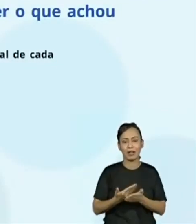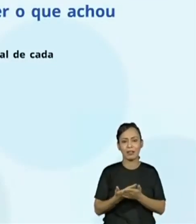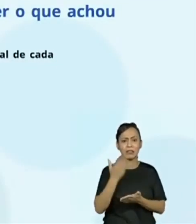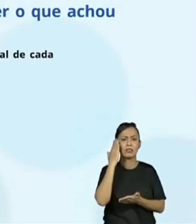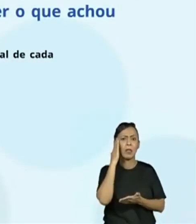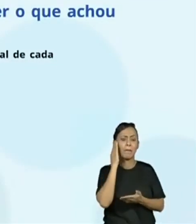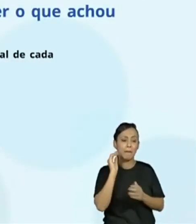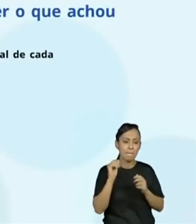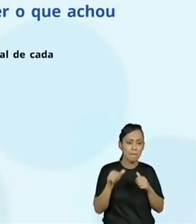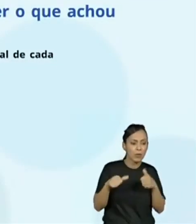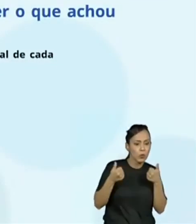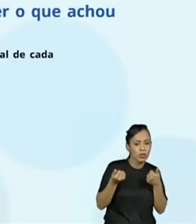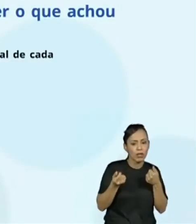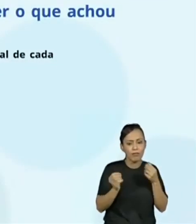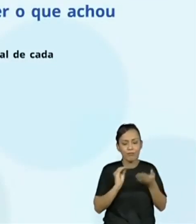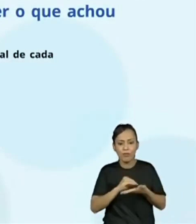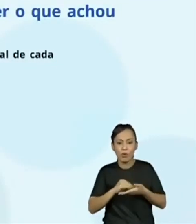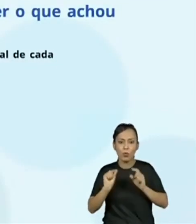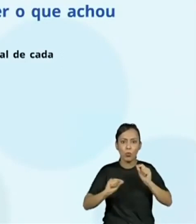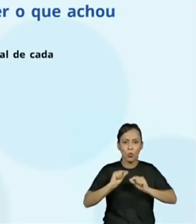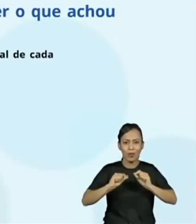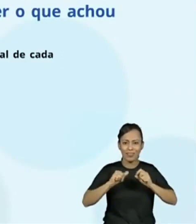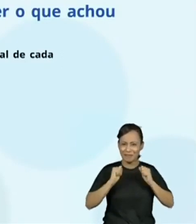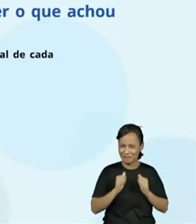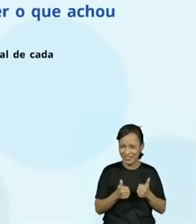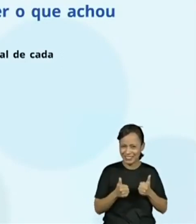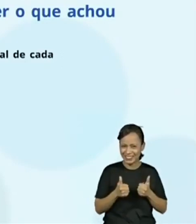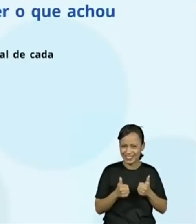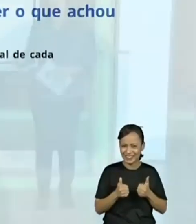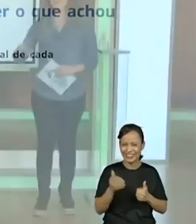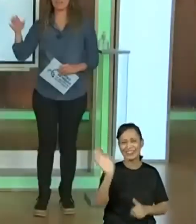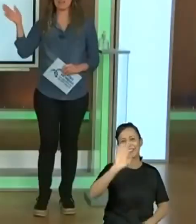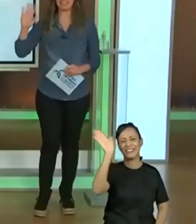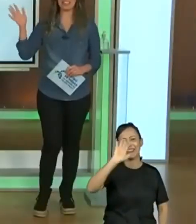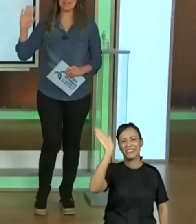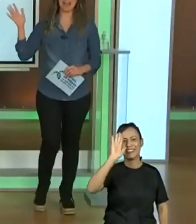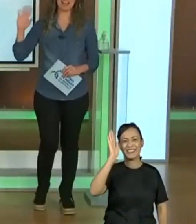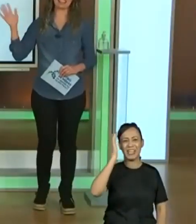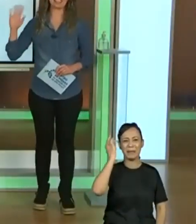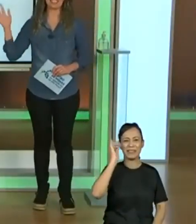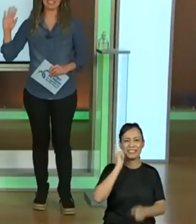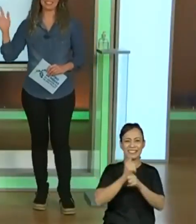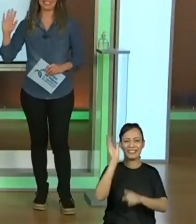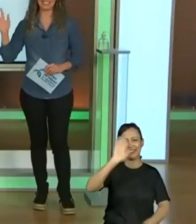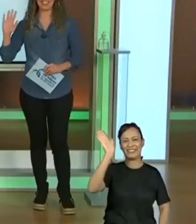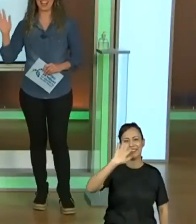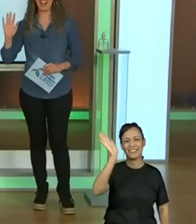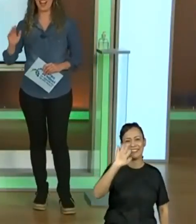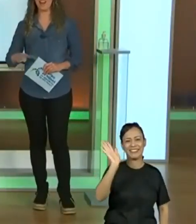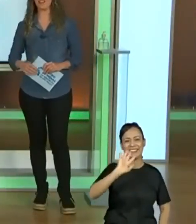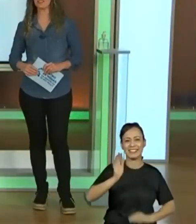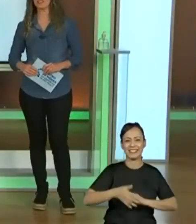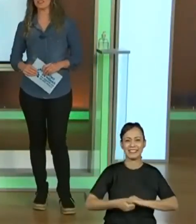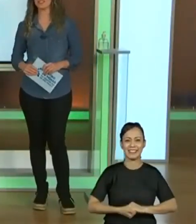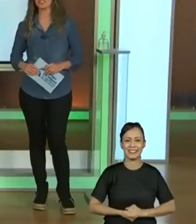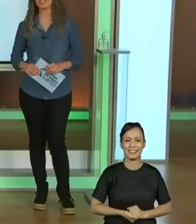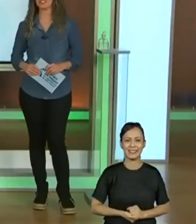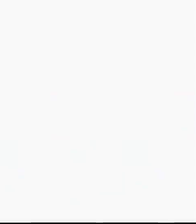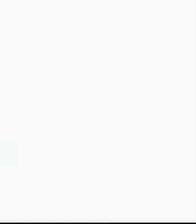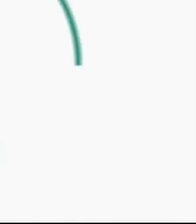busque cada vez mais melhorar o nosso trabalho aqui no Centro de Mídias. Tá bom, gente? Tchau. Tchau. E amanhã tem mais. Fiquem e até amanhã. Tchau, tchau. Tchau.